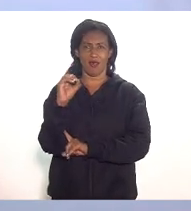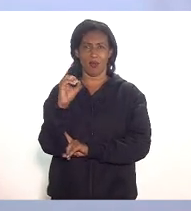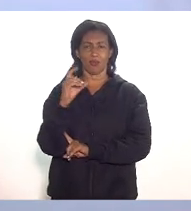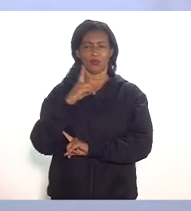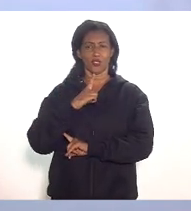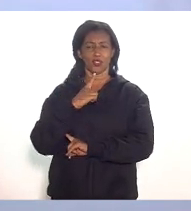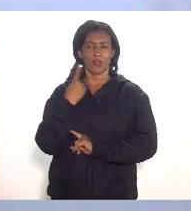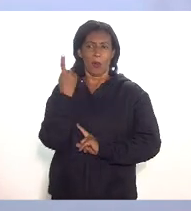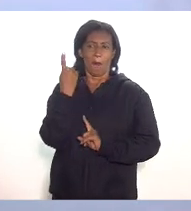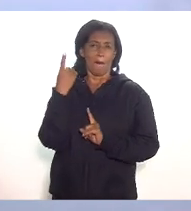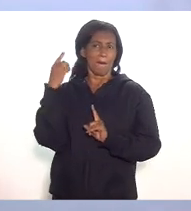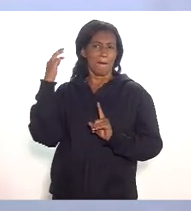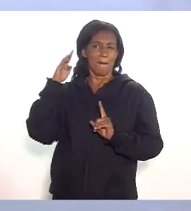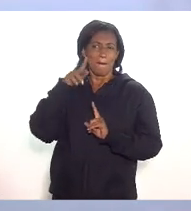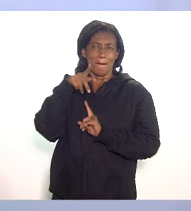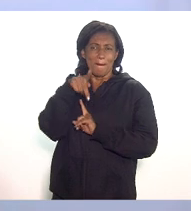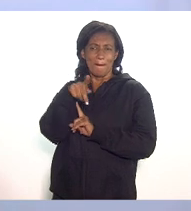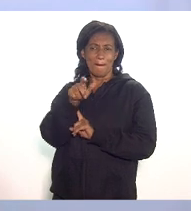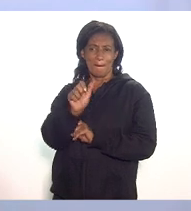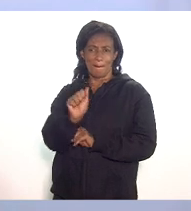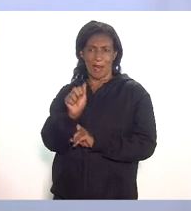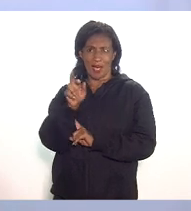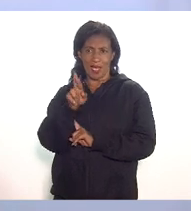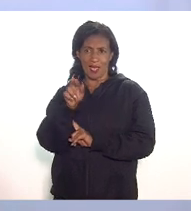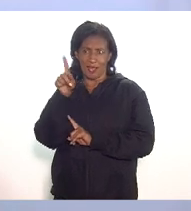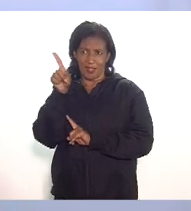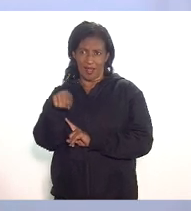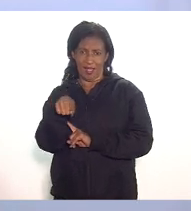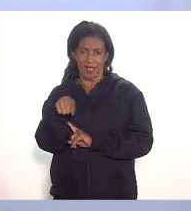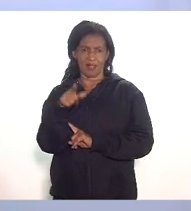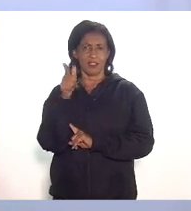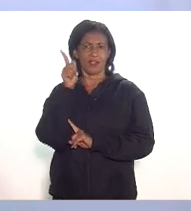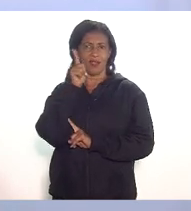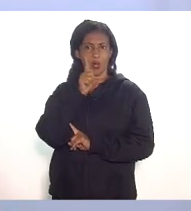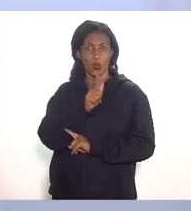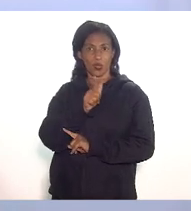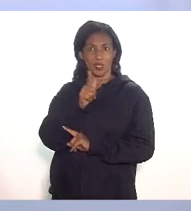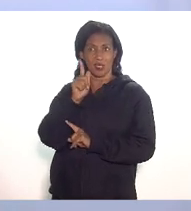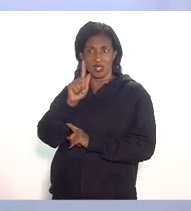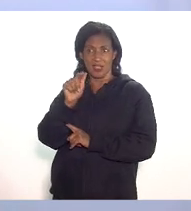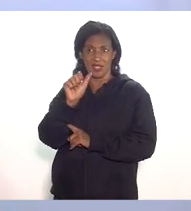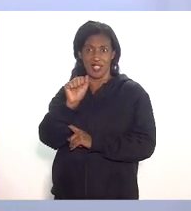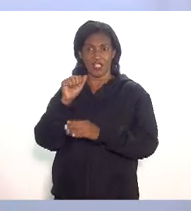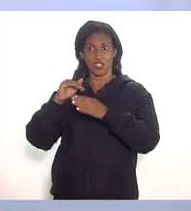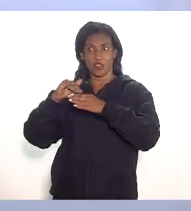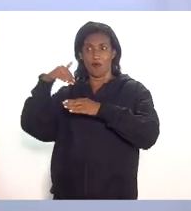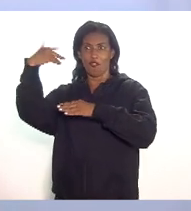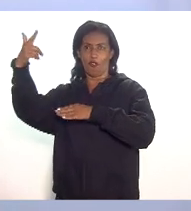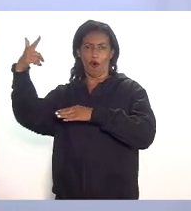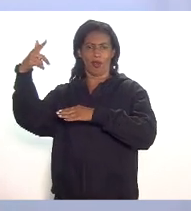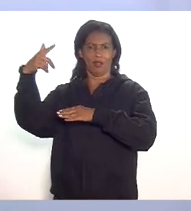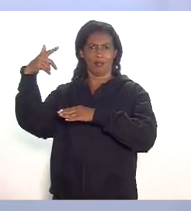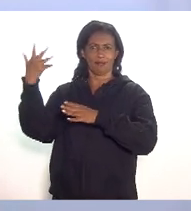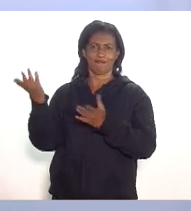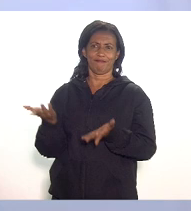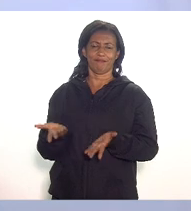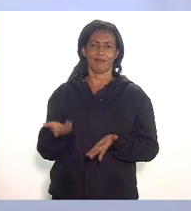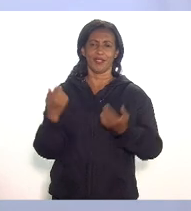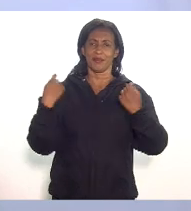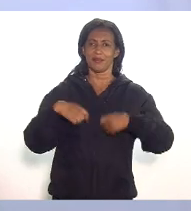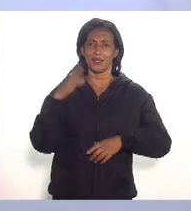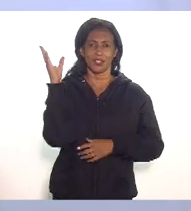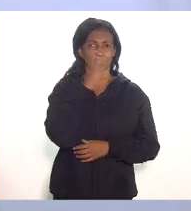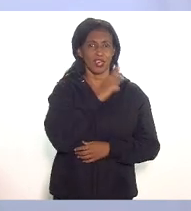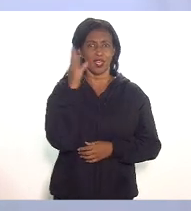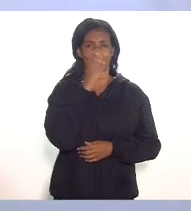do Pará que vai consumir gás importado que ganhou o leilão então realmente nós temos que o mais rápido possível